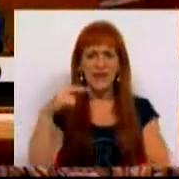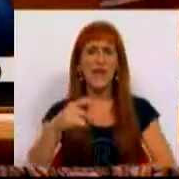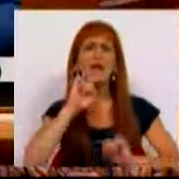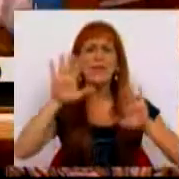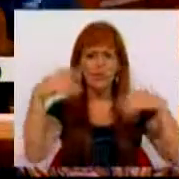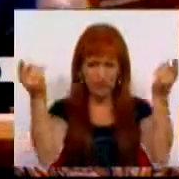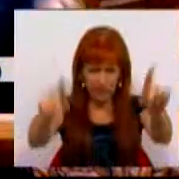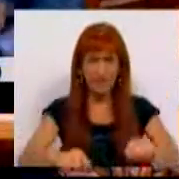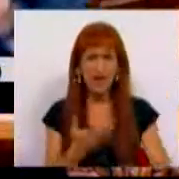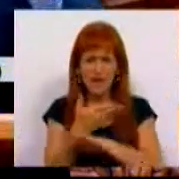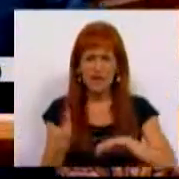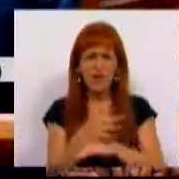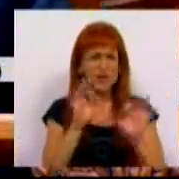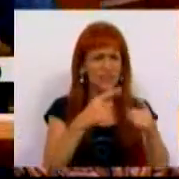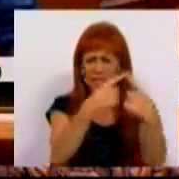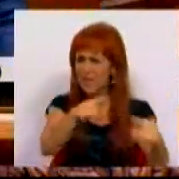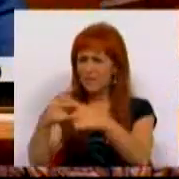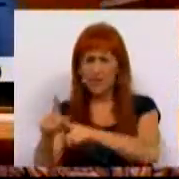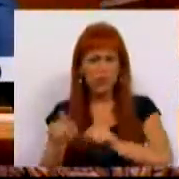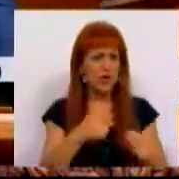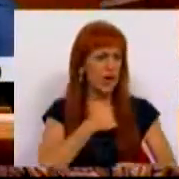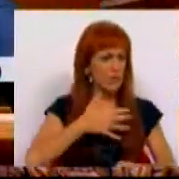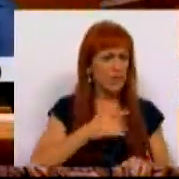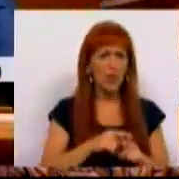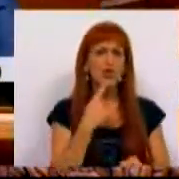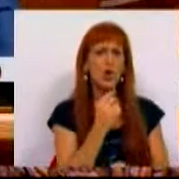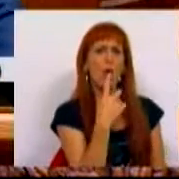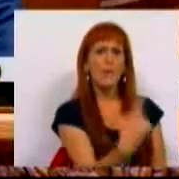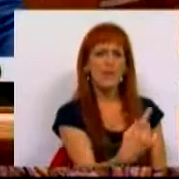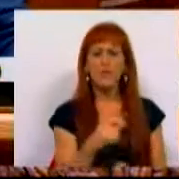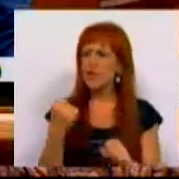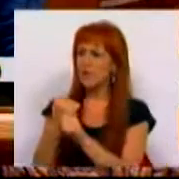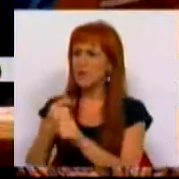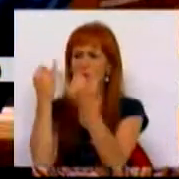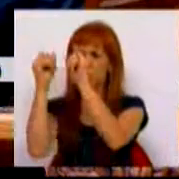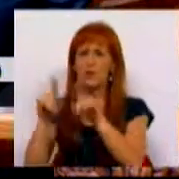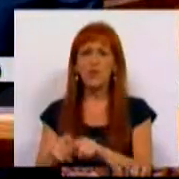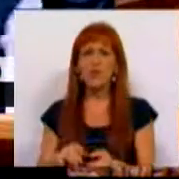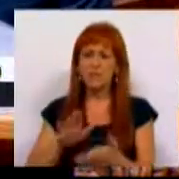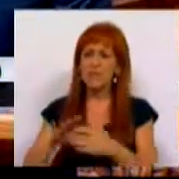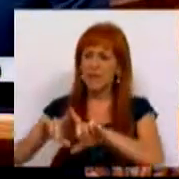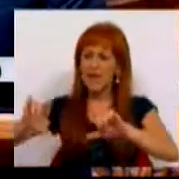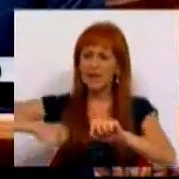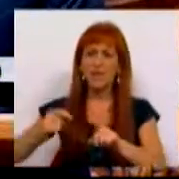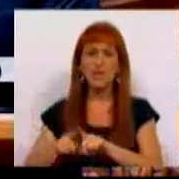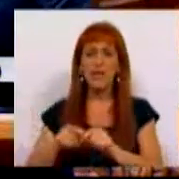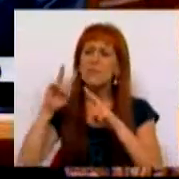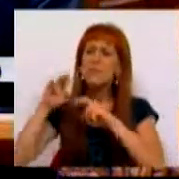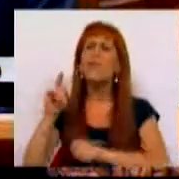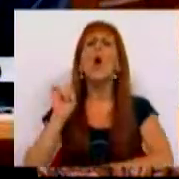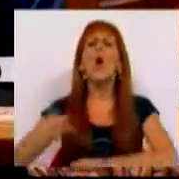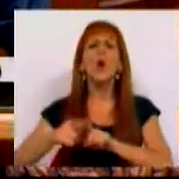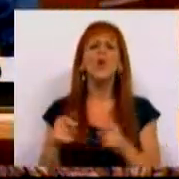É possível até separar e tratar diferentemente empresários em nome individual e trabalhadores independentes que emitem recibos verdes para apurar